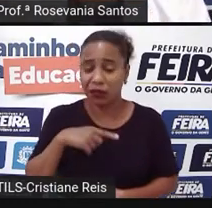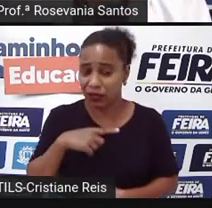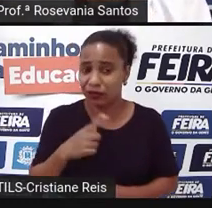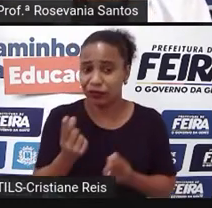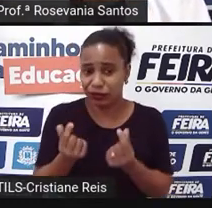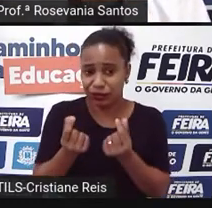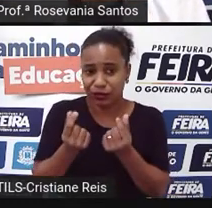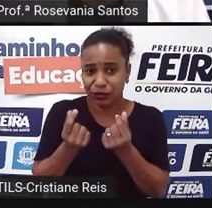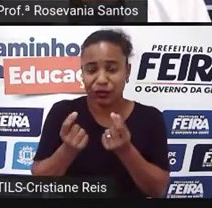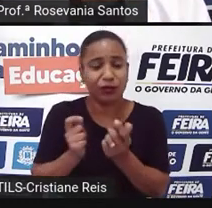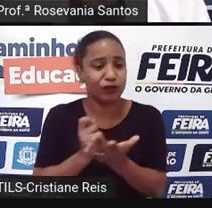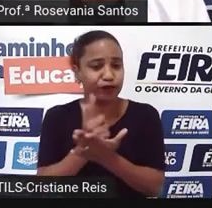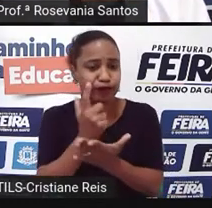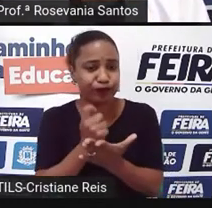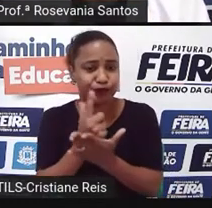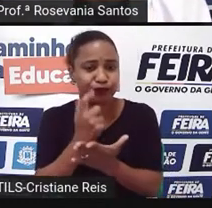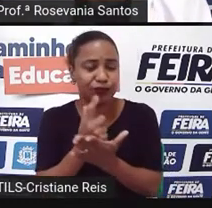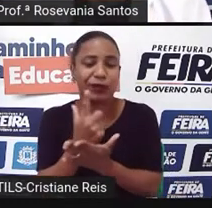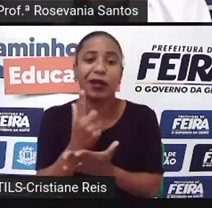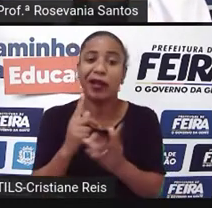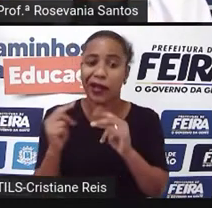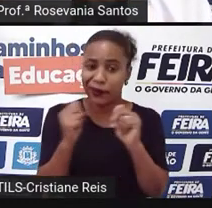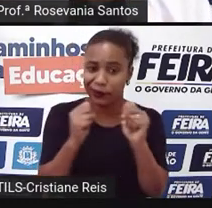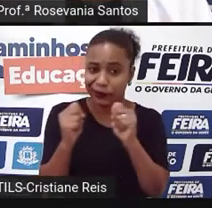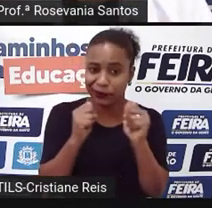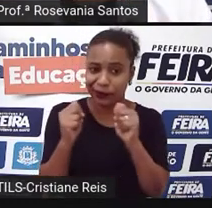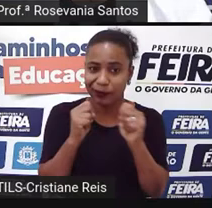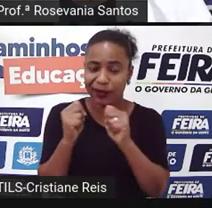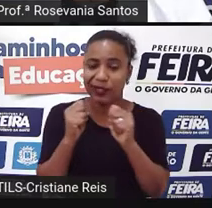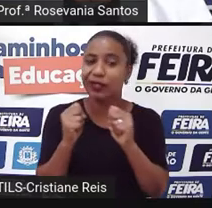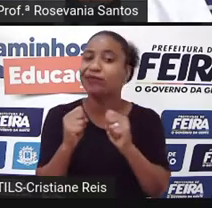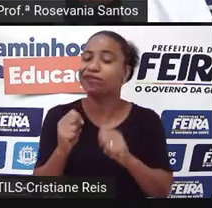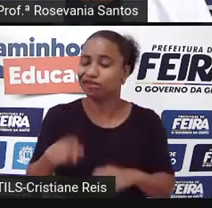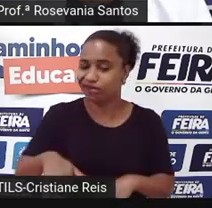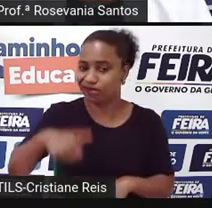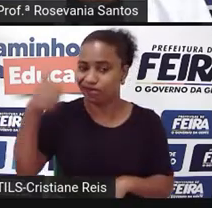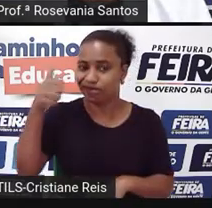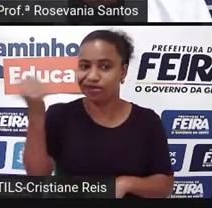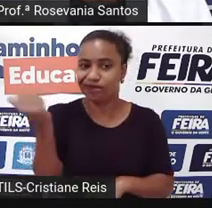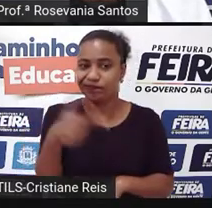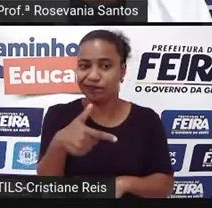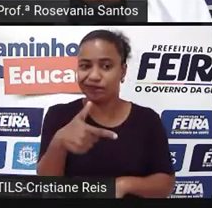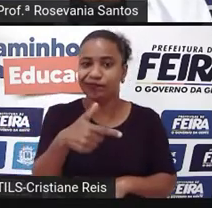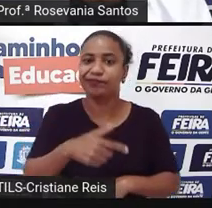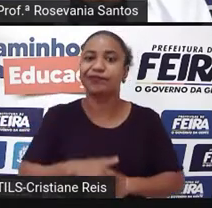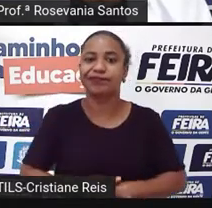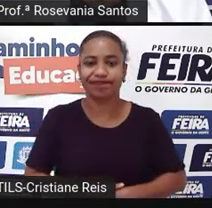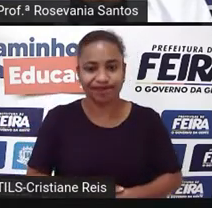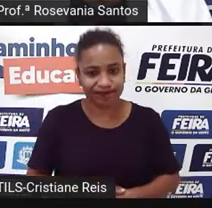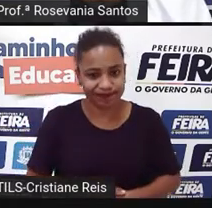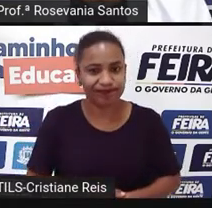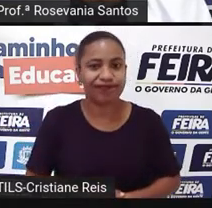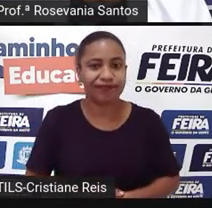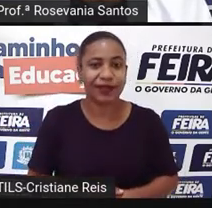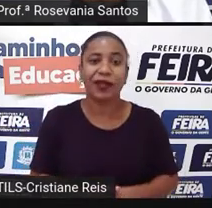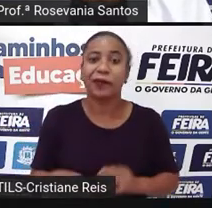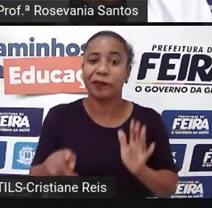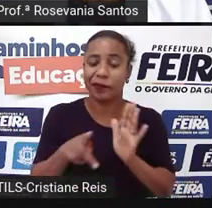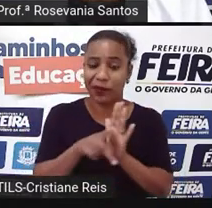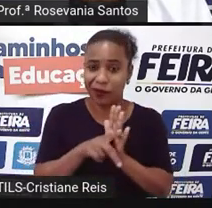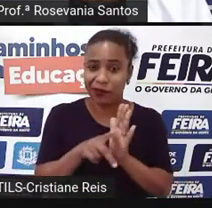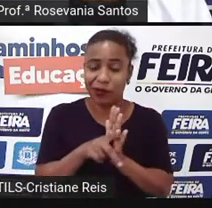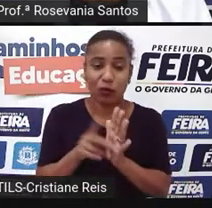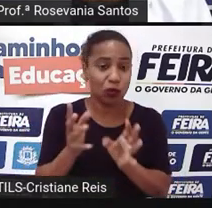comparar isso. Então, desses 84,71 trilhões de dólares, 20,94 pertence,